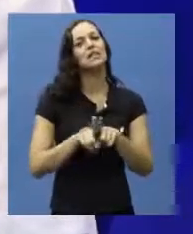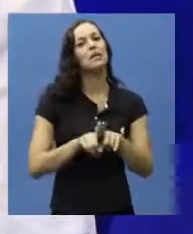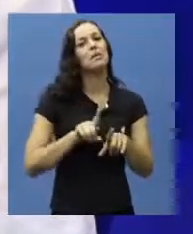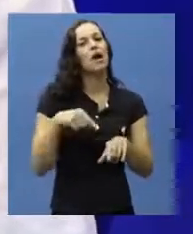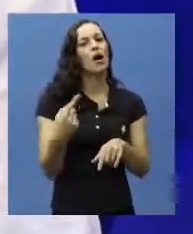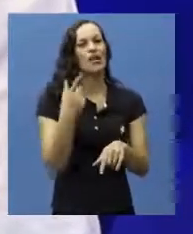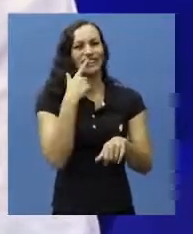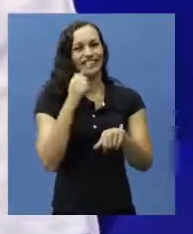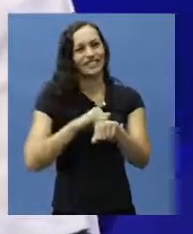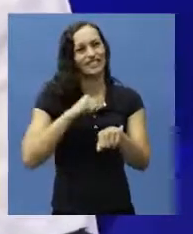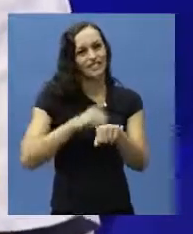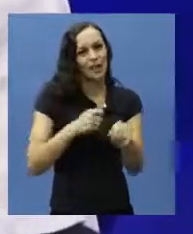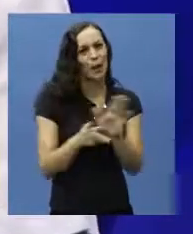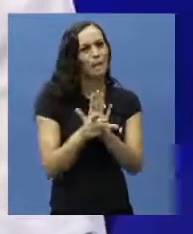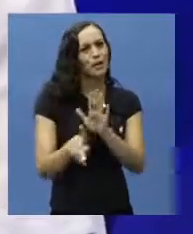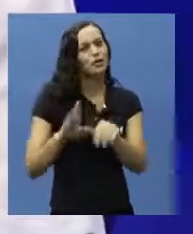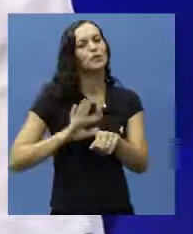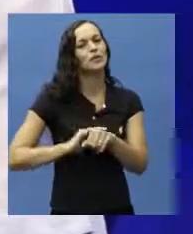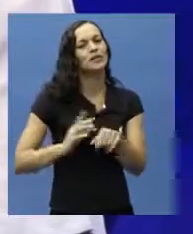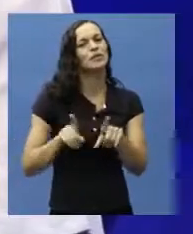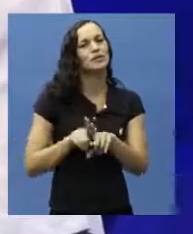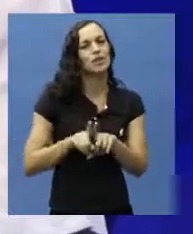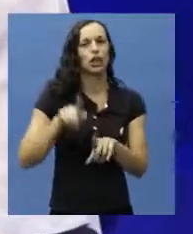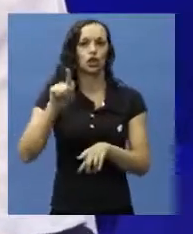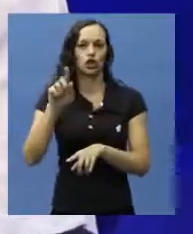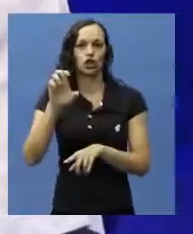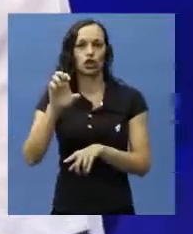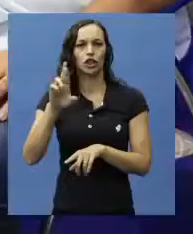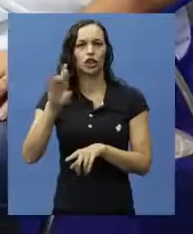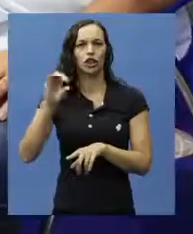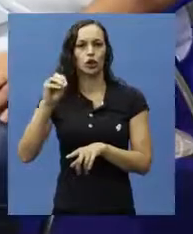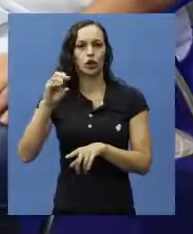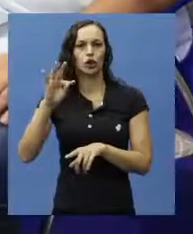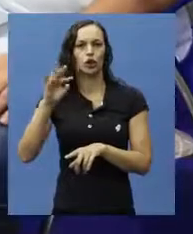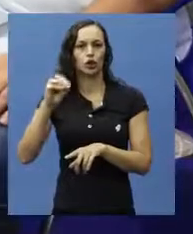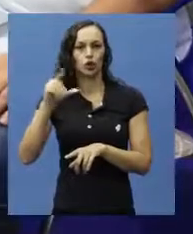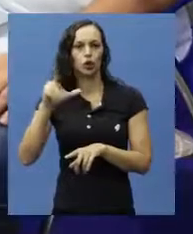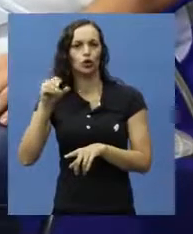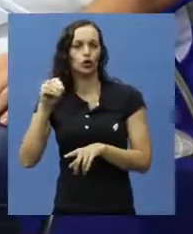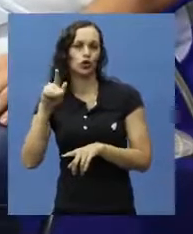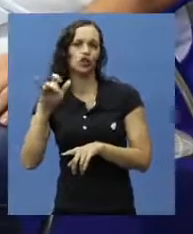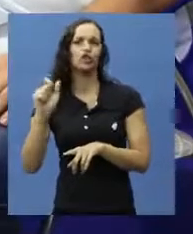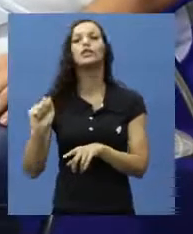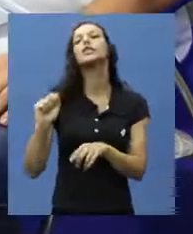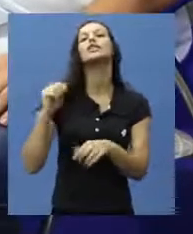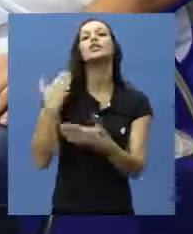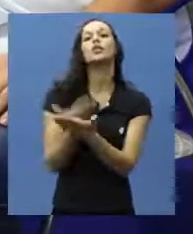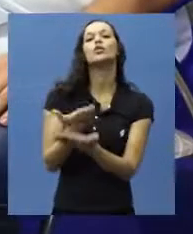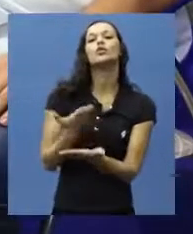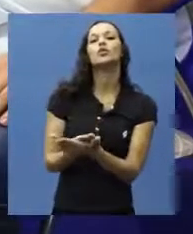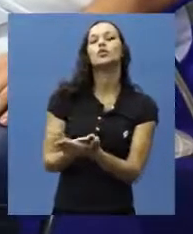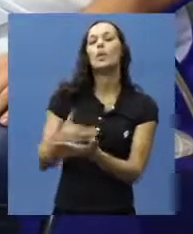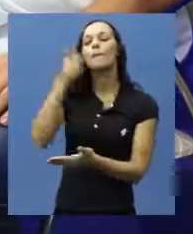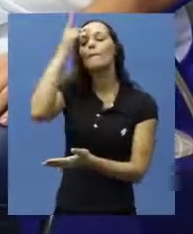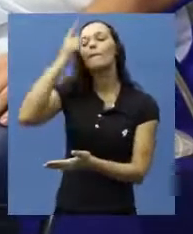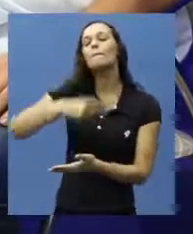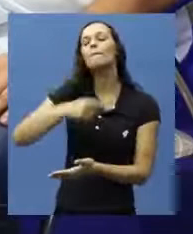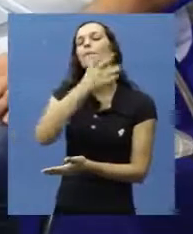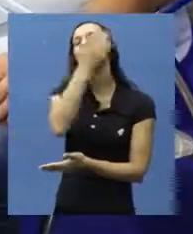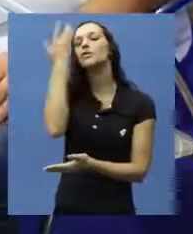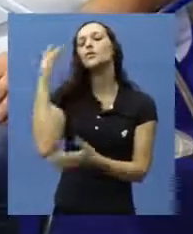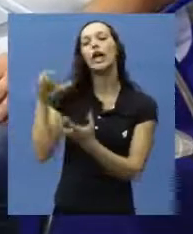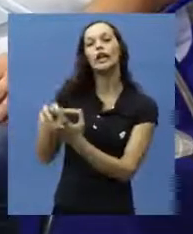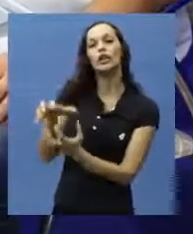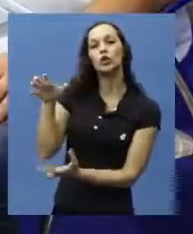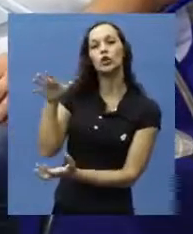hoje. Já a gerontologia é a ciência que estuda o idoso em si, já estuda as alterações fisiológicas e